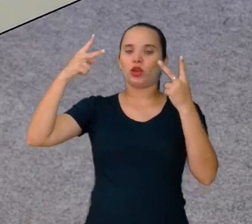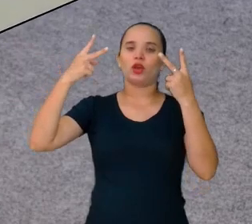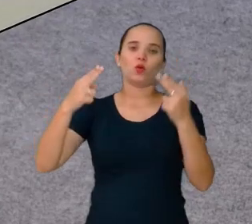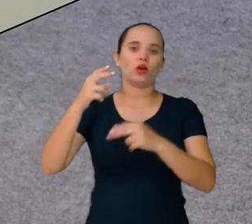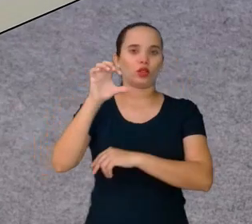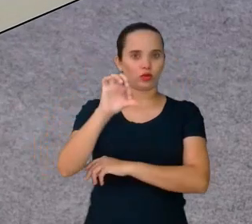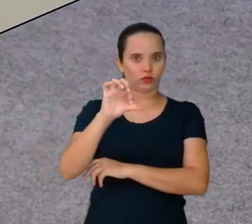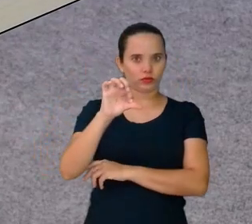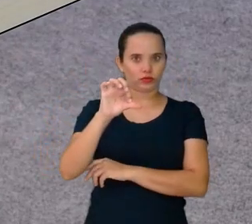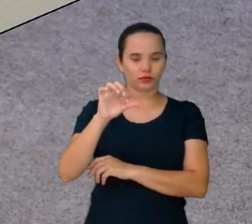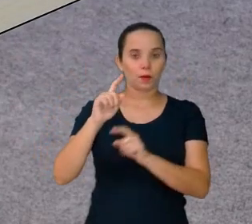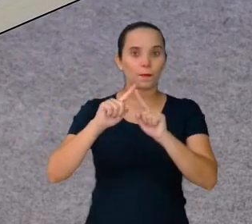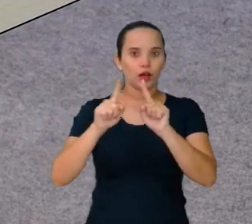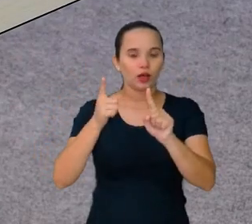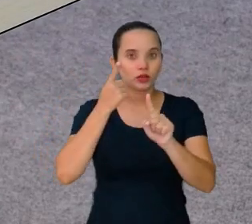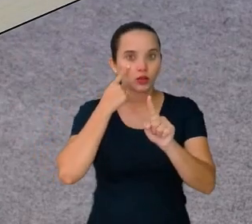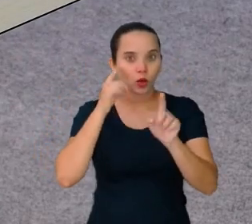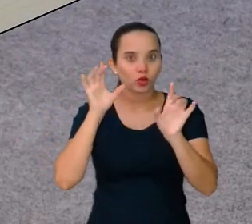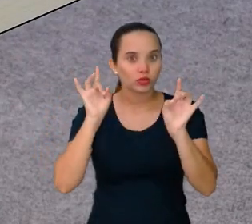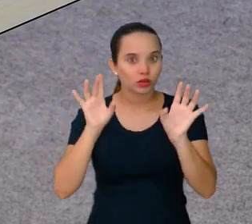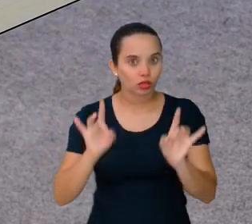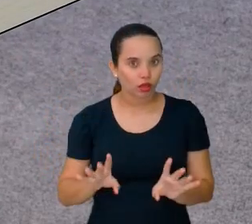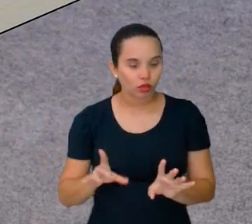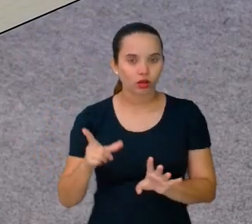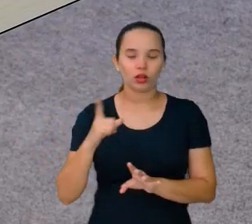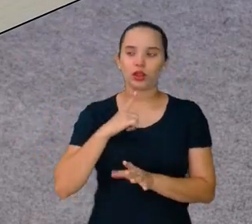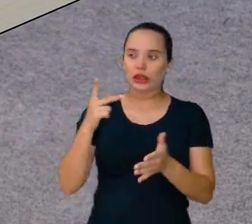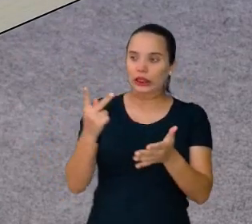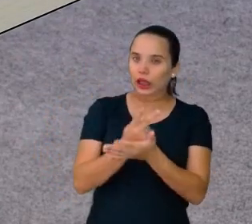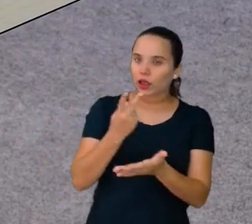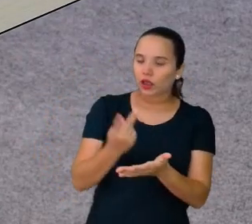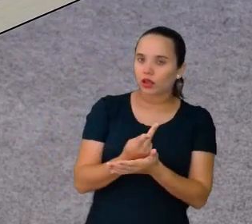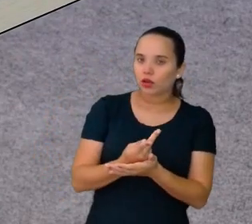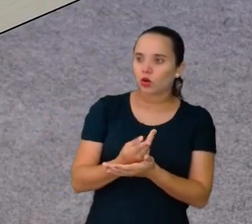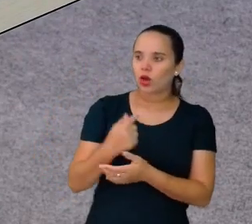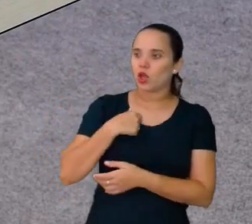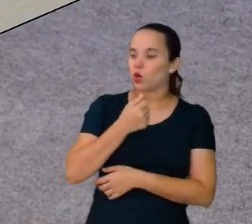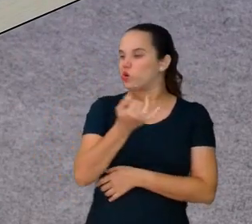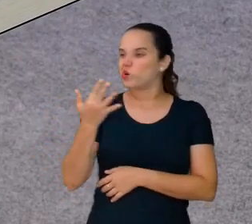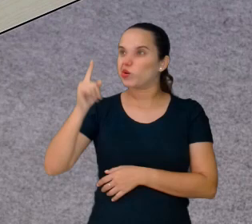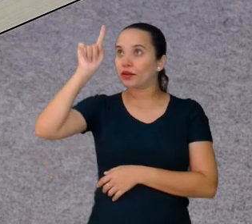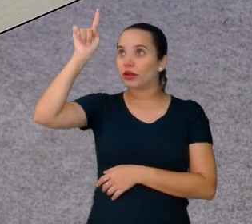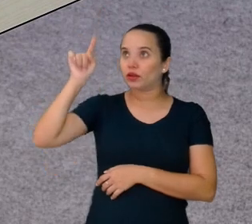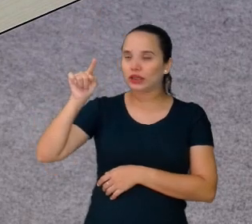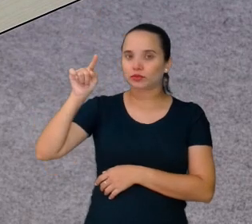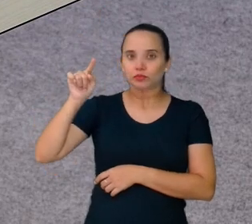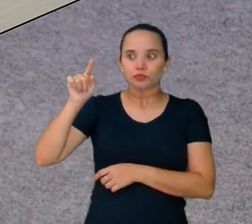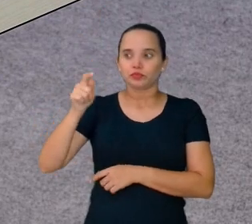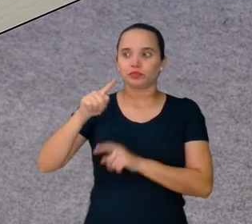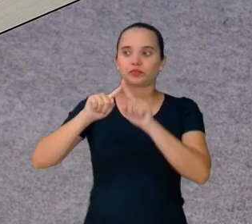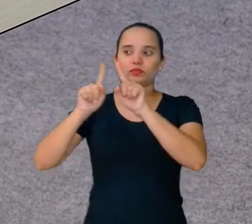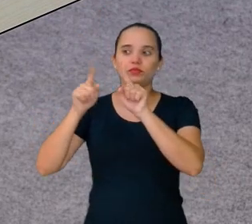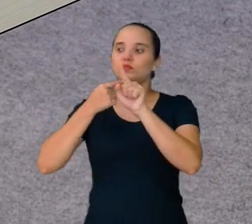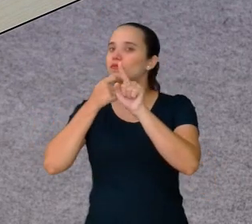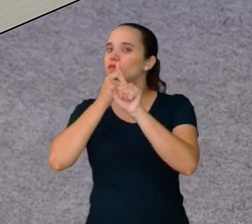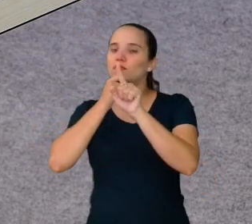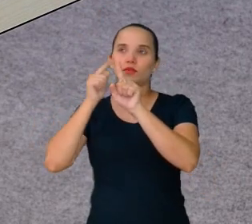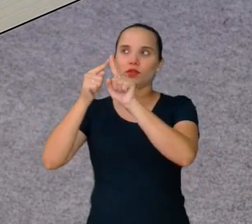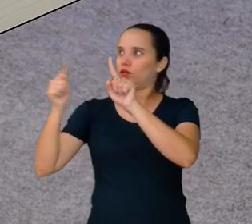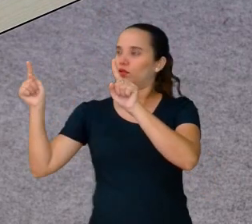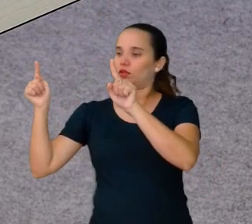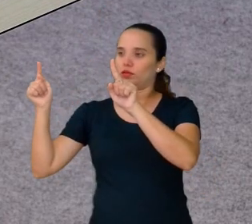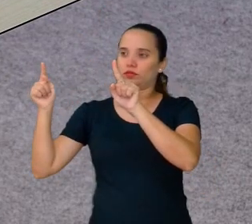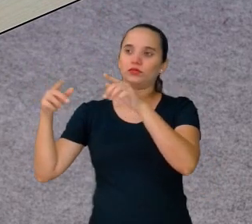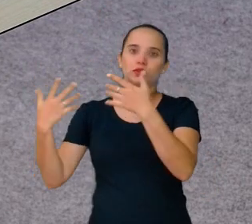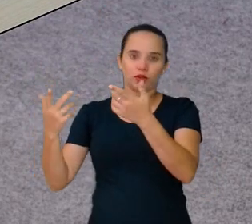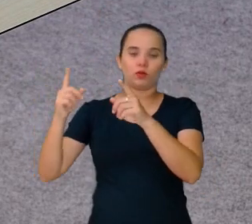detalhe, que muita gente erra. Eu contei esse, mas eu não contei esse ainda. Então, 2 mais